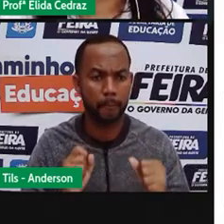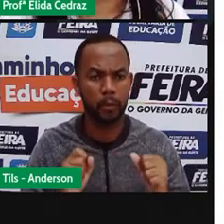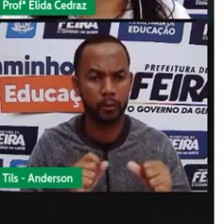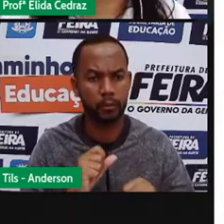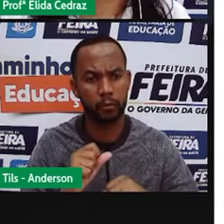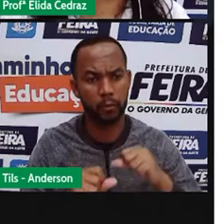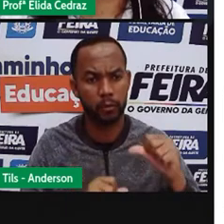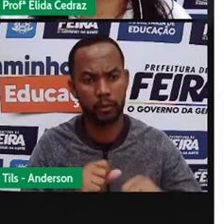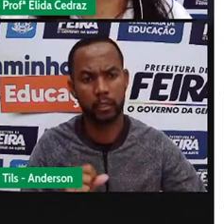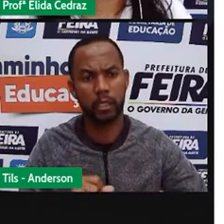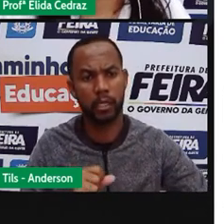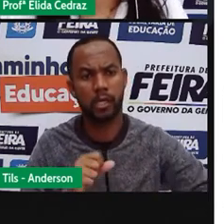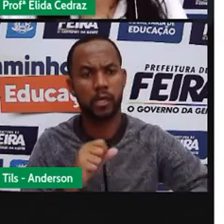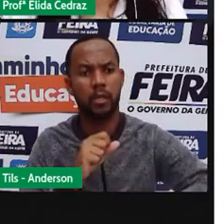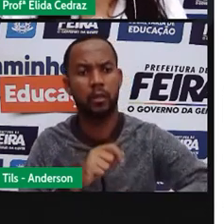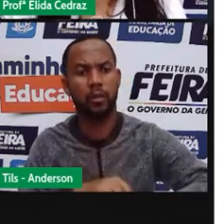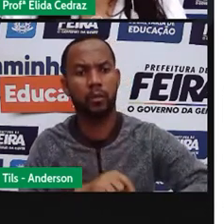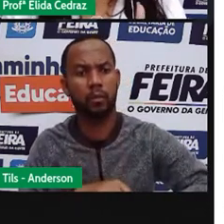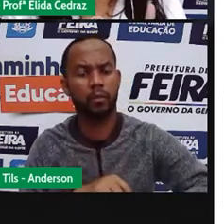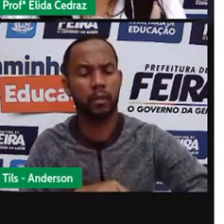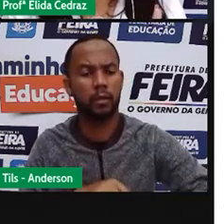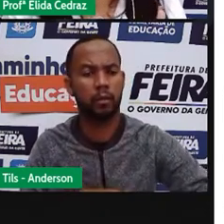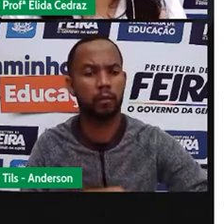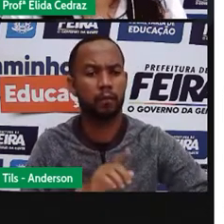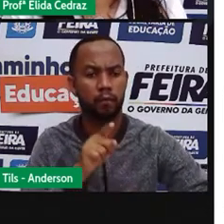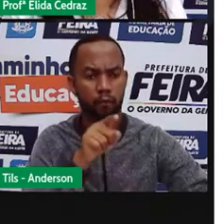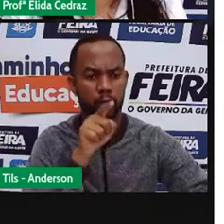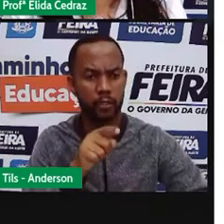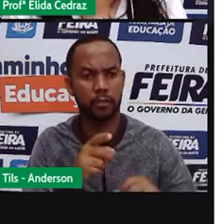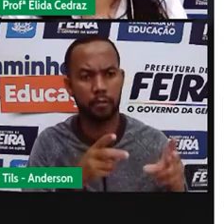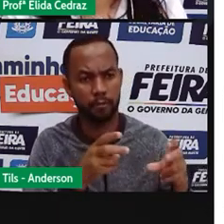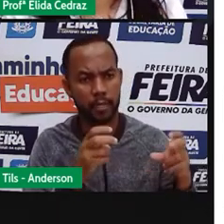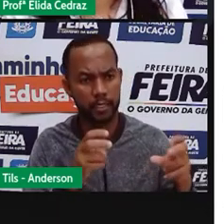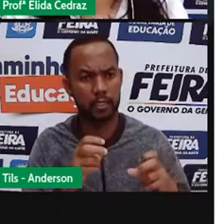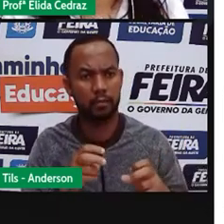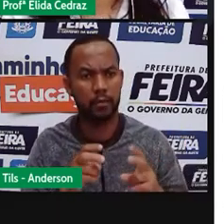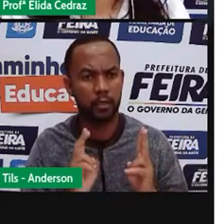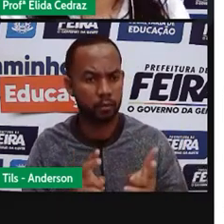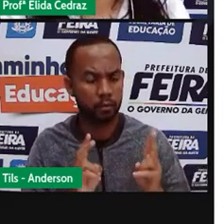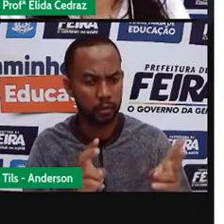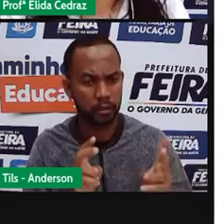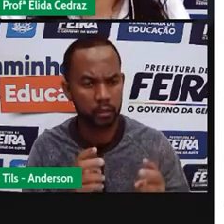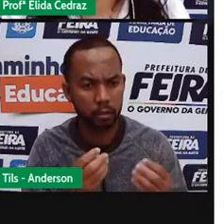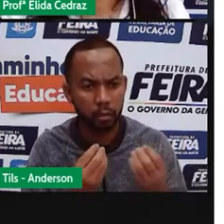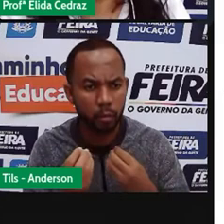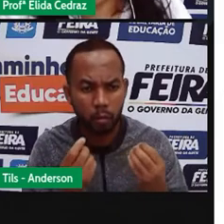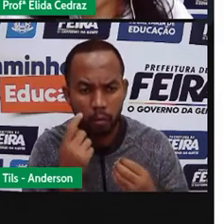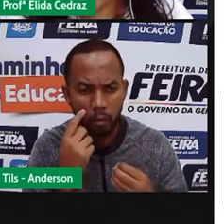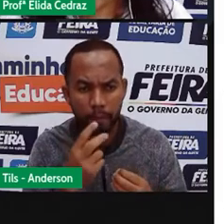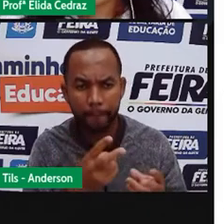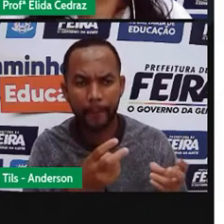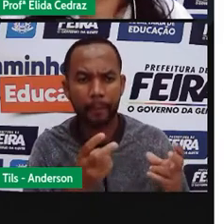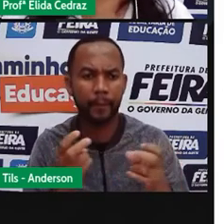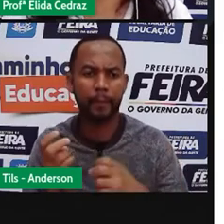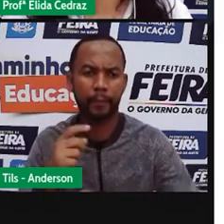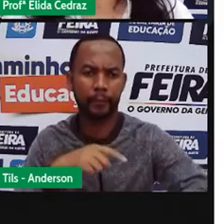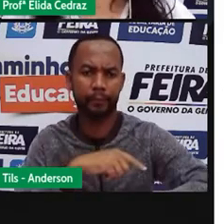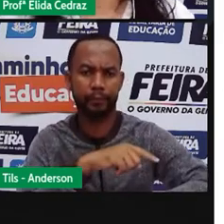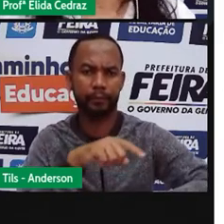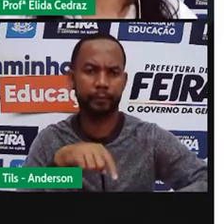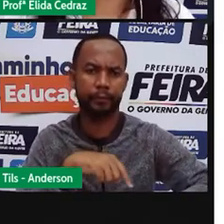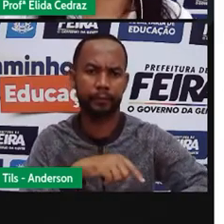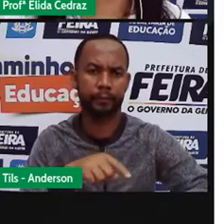número. Mas o relógio do ponteiro, você pode perceber porque você acompanha o movimento dos ponteiros.